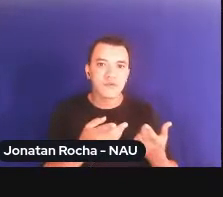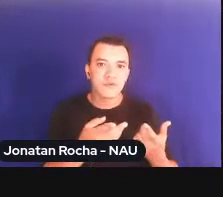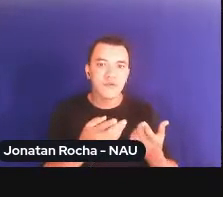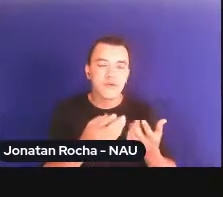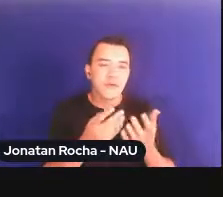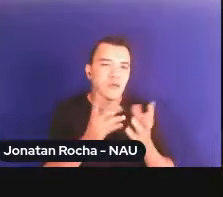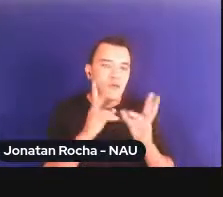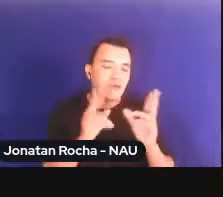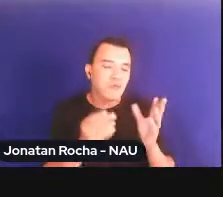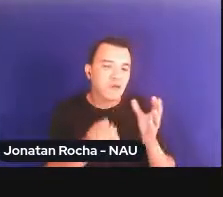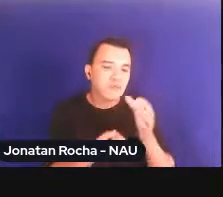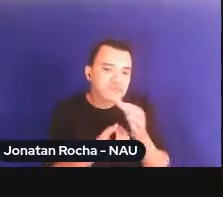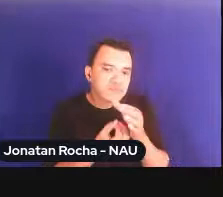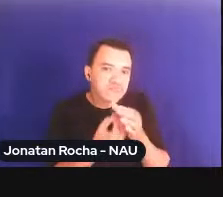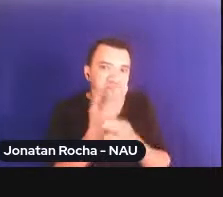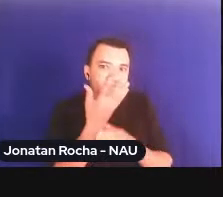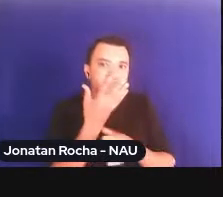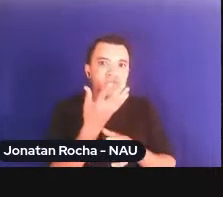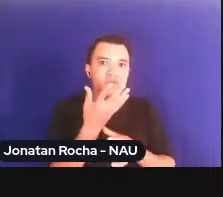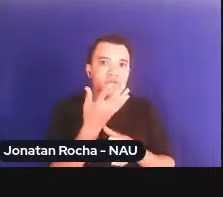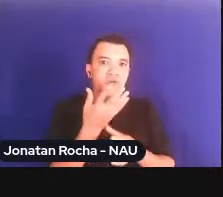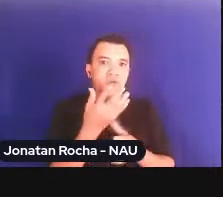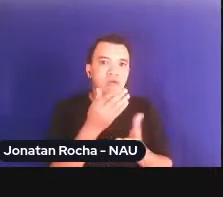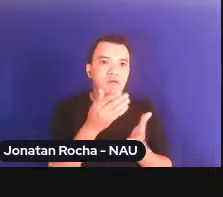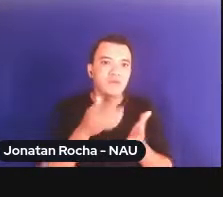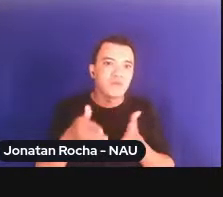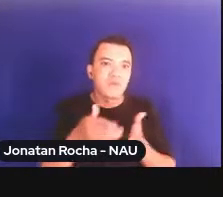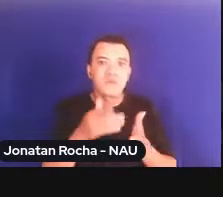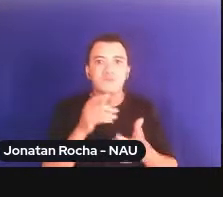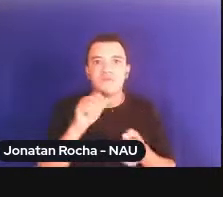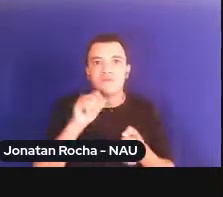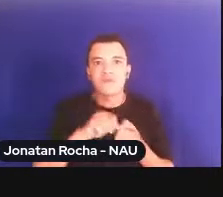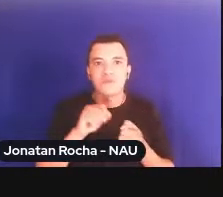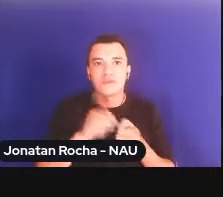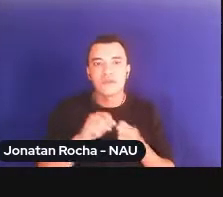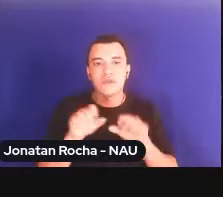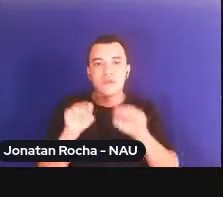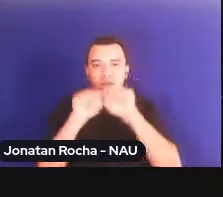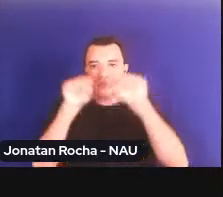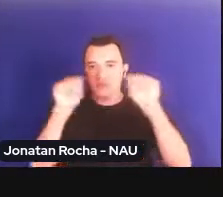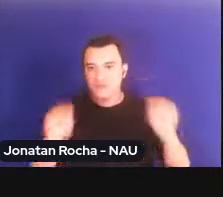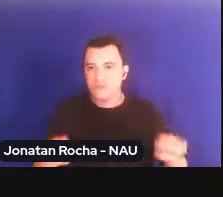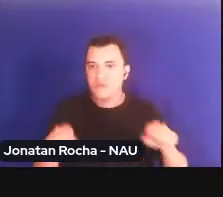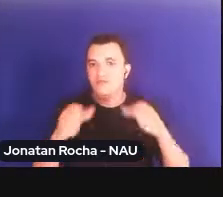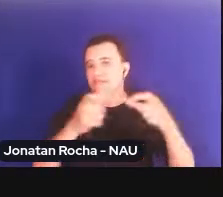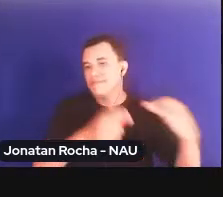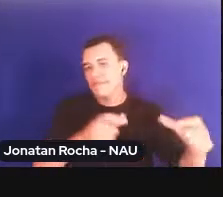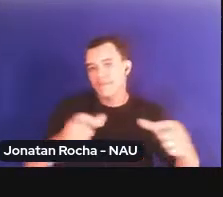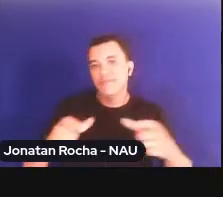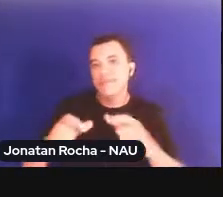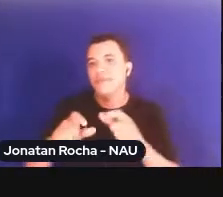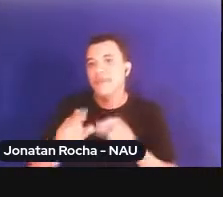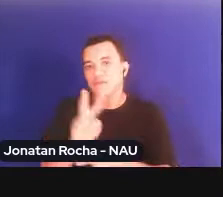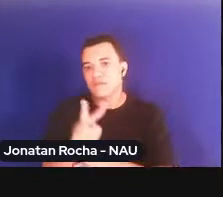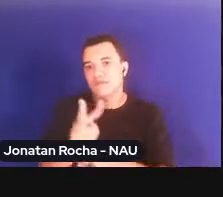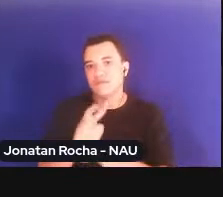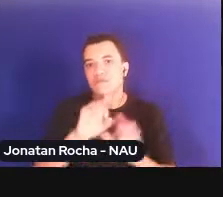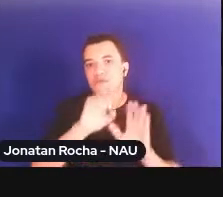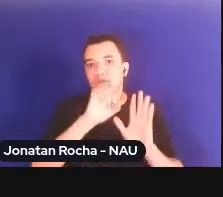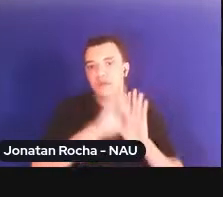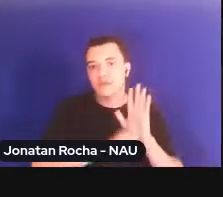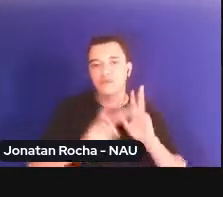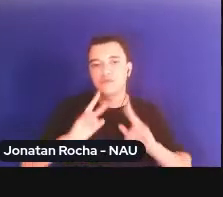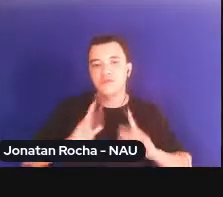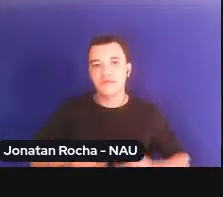para o próprio delineamento dos sistemas regionais de proteção a direitos humanos. Meus queridos,